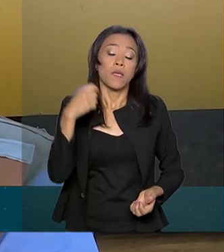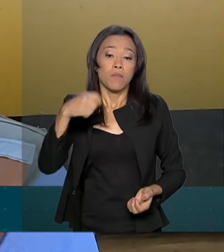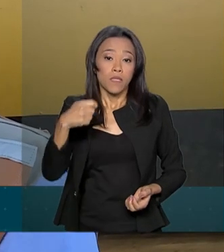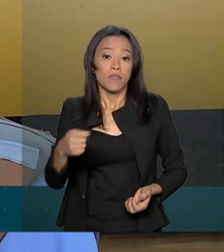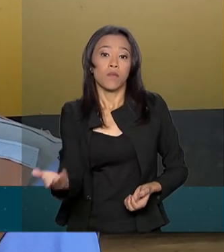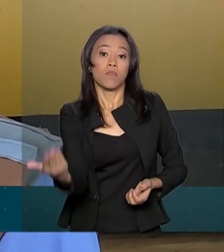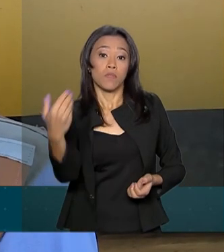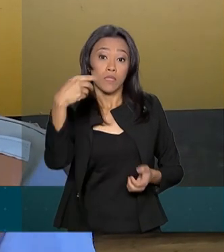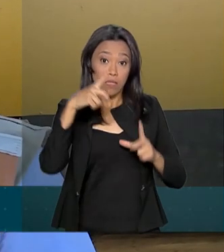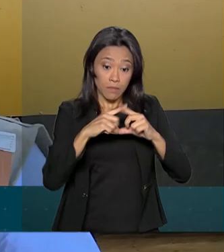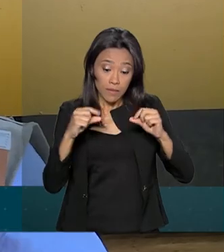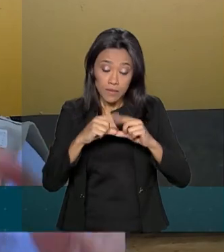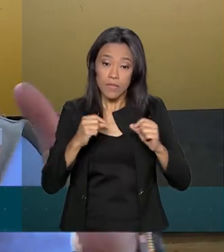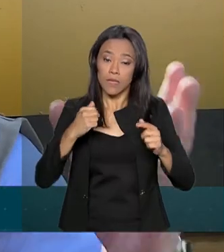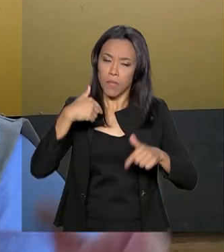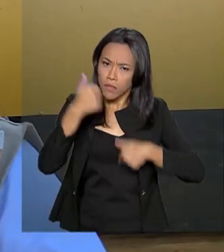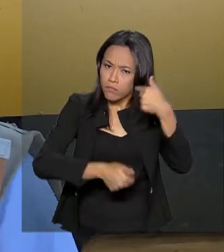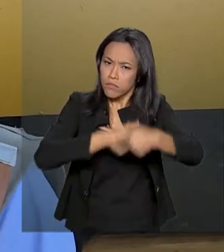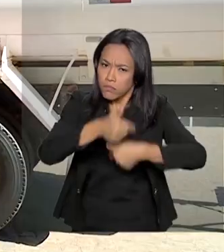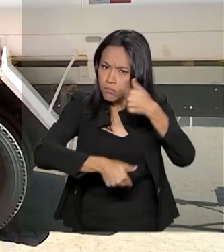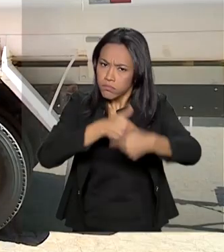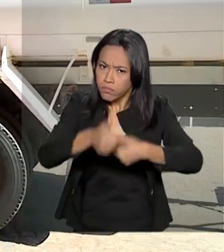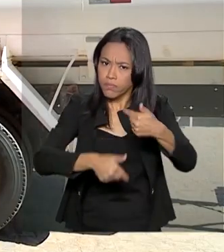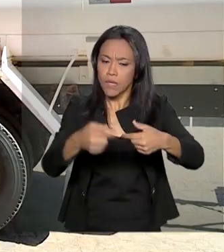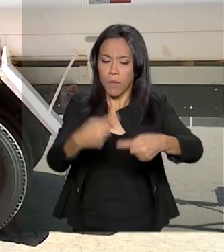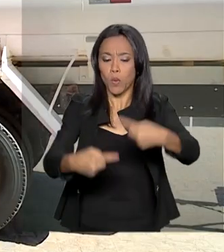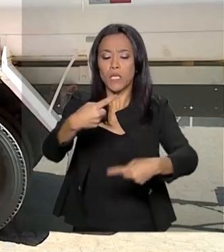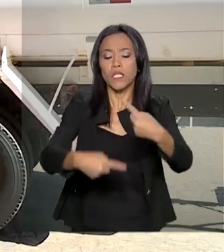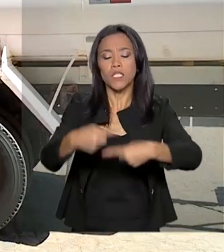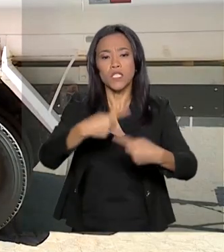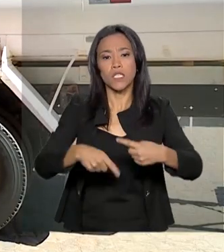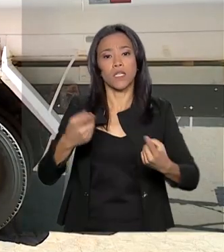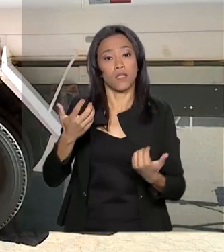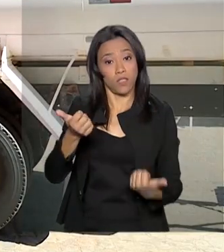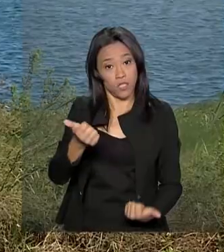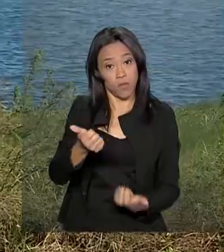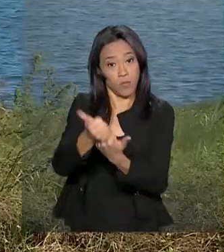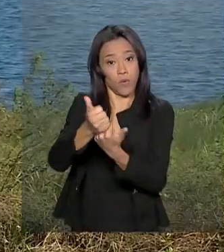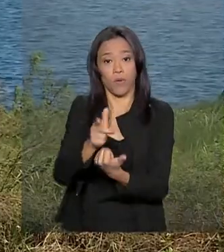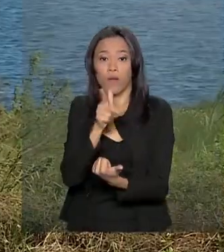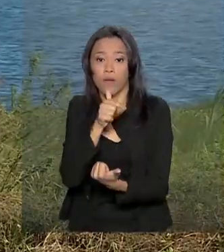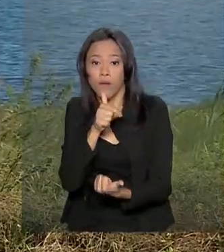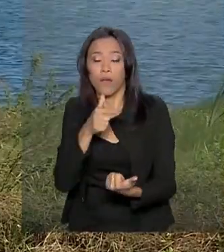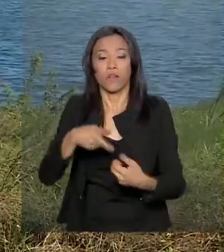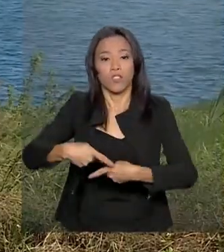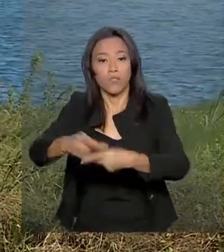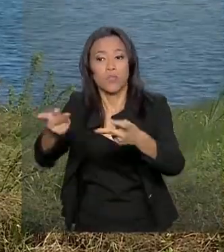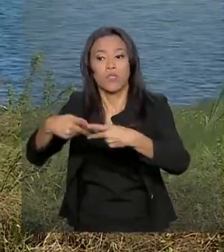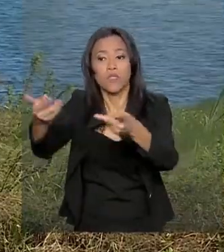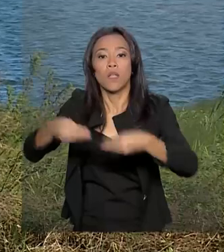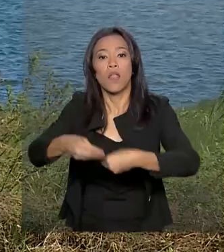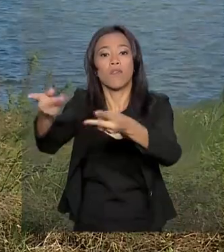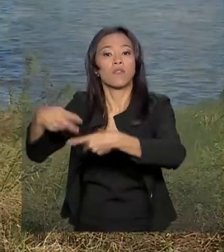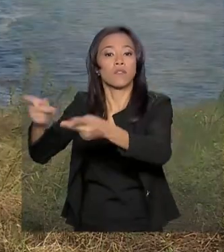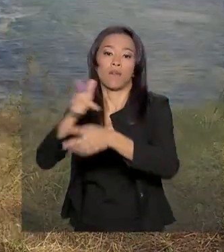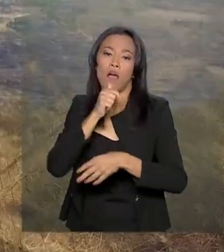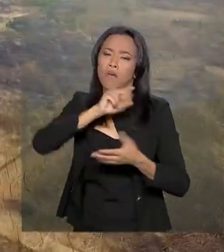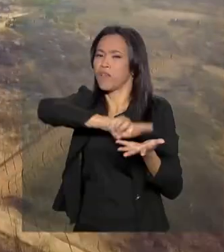e desenvolver essas políticas, tanto a política de habitação, a política de segurança hídrica, dentre outras, que são tão necessárias.